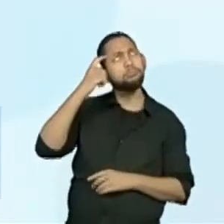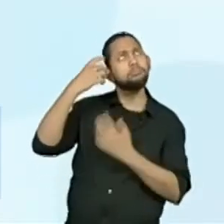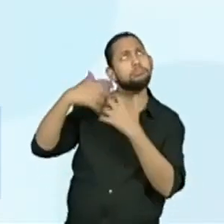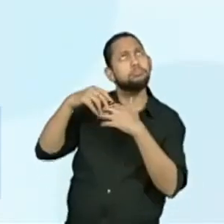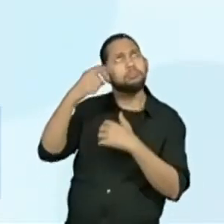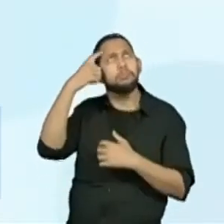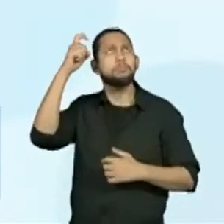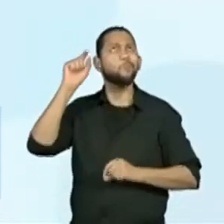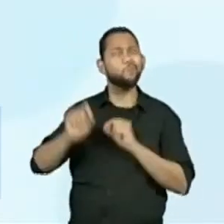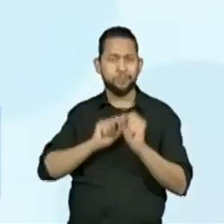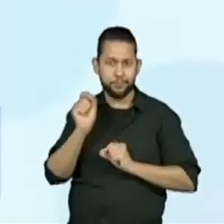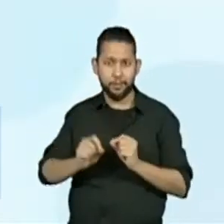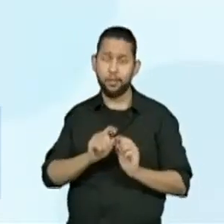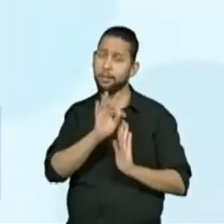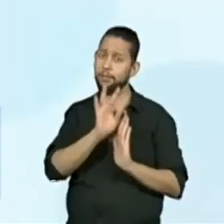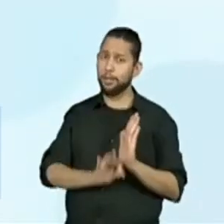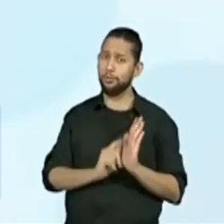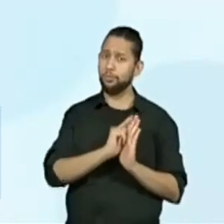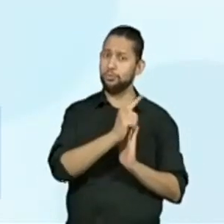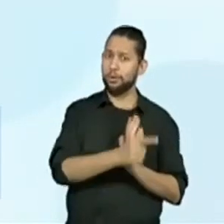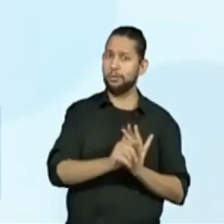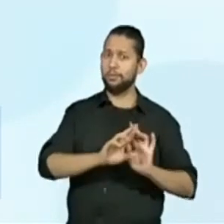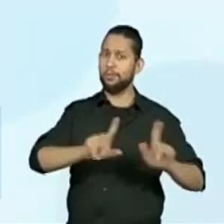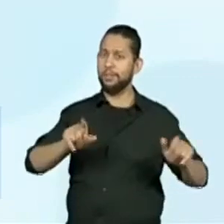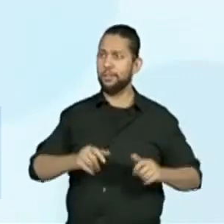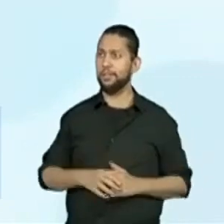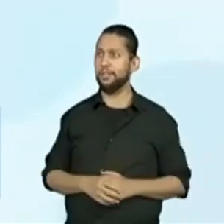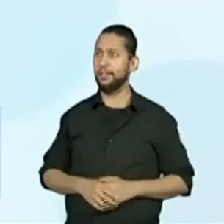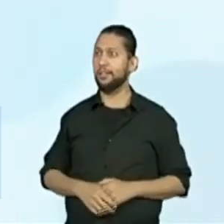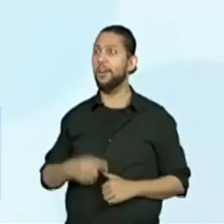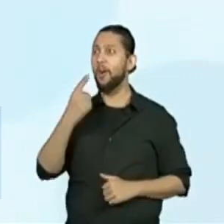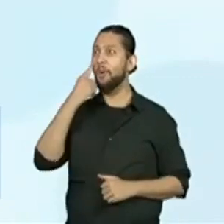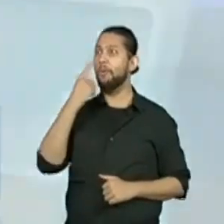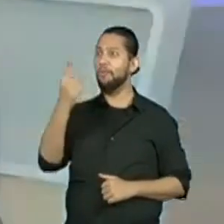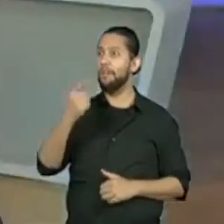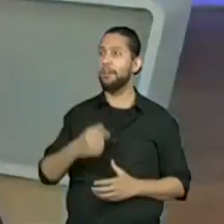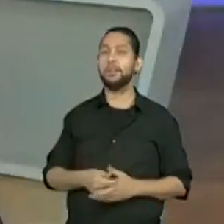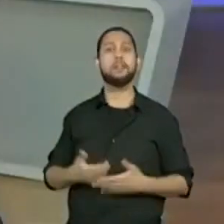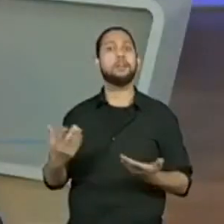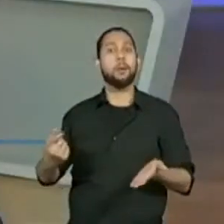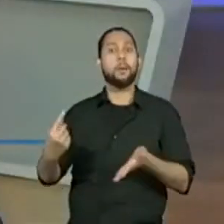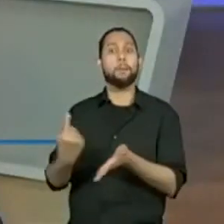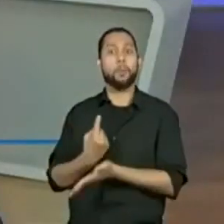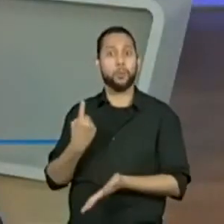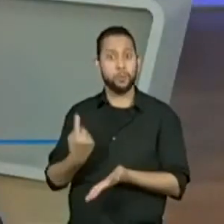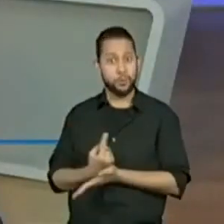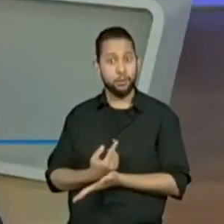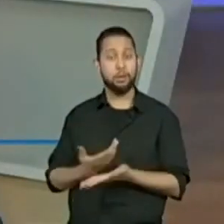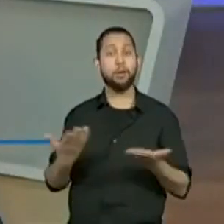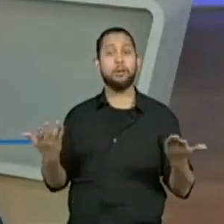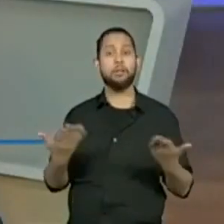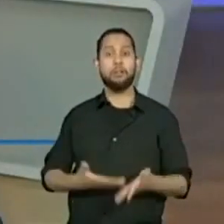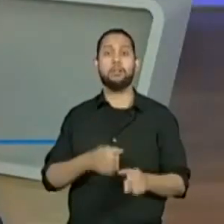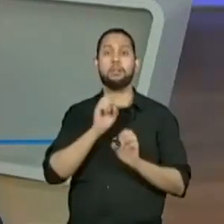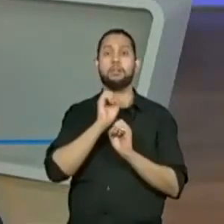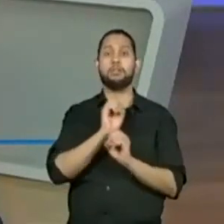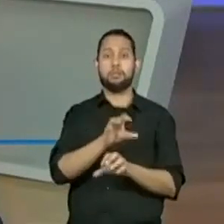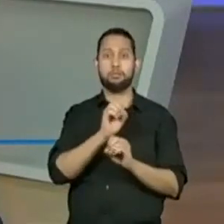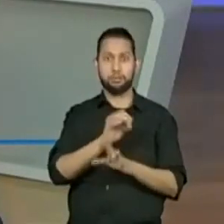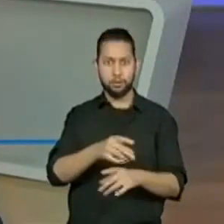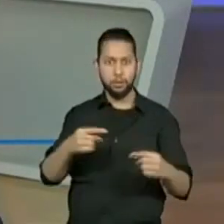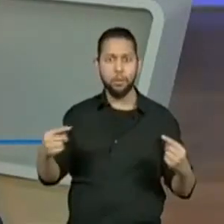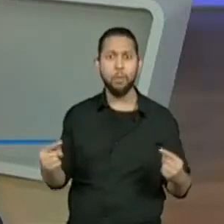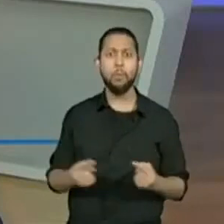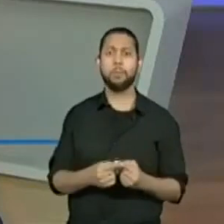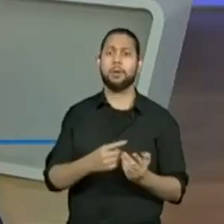gêneros. Olha, já tem um pessoal perguntando aqui, é a nossa sequência? Ela é baseada,